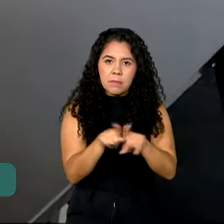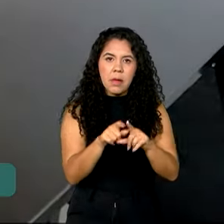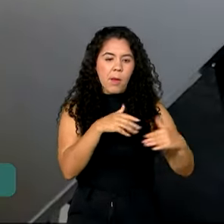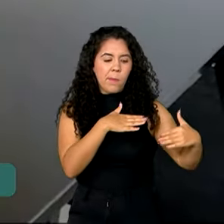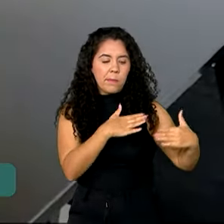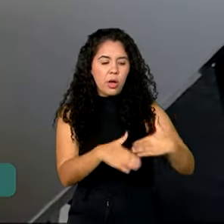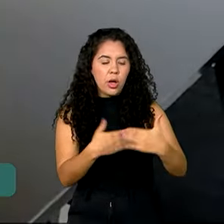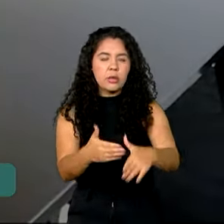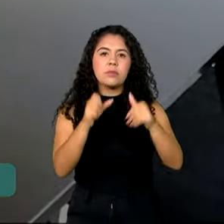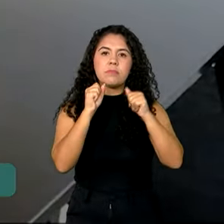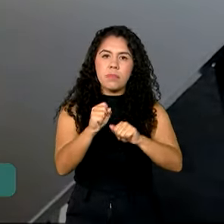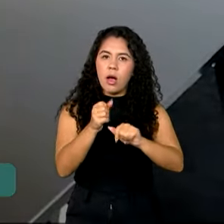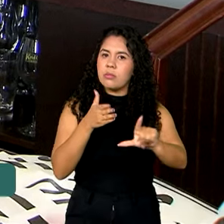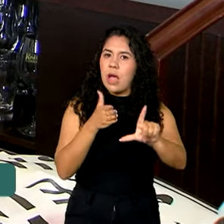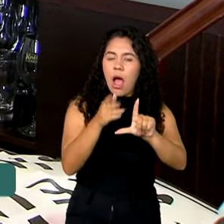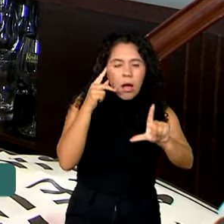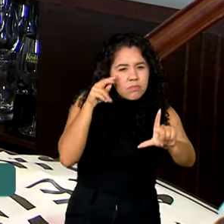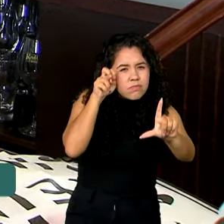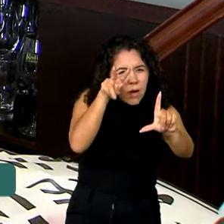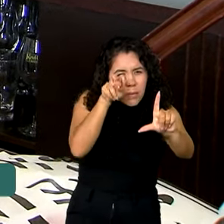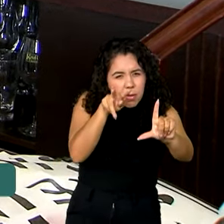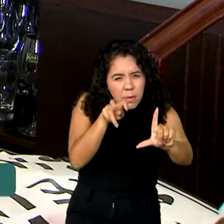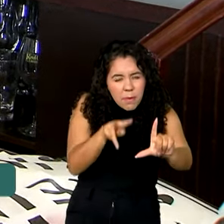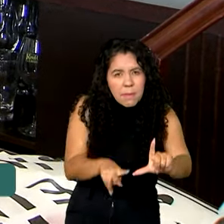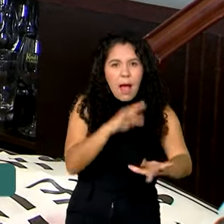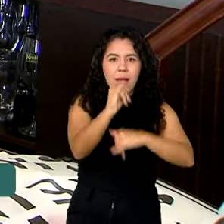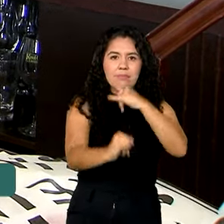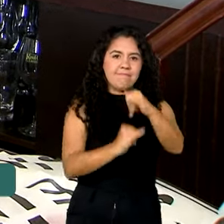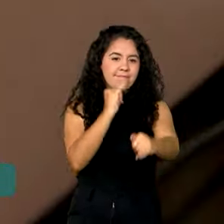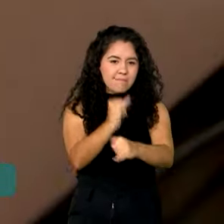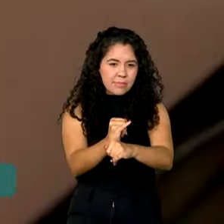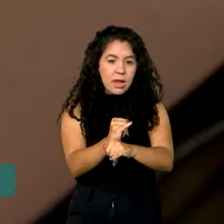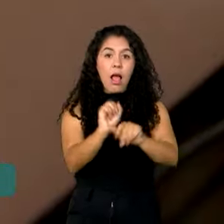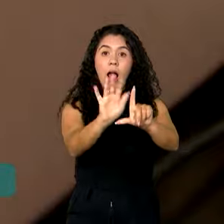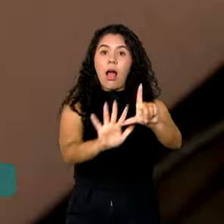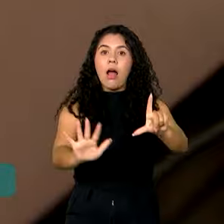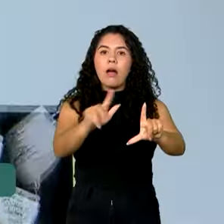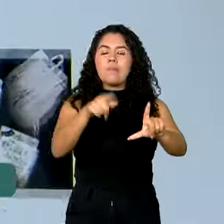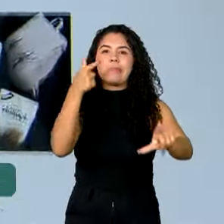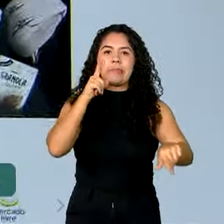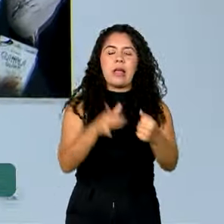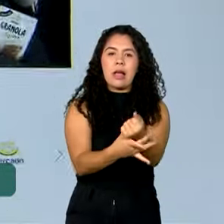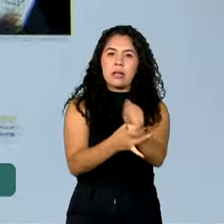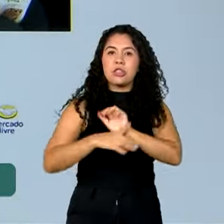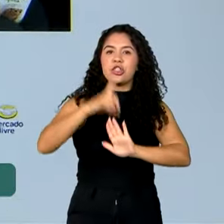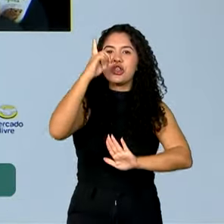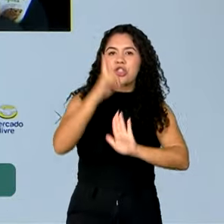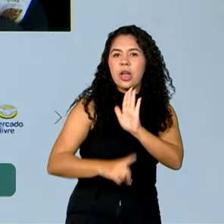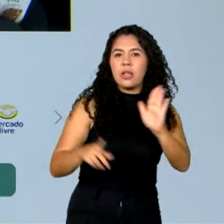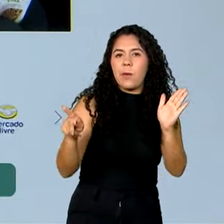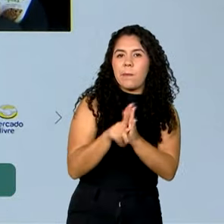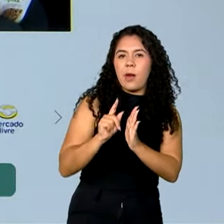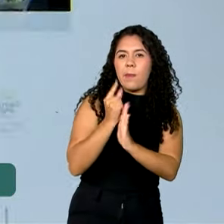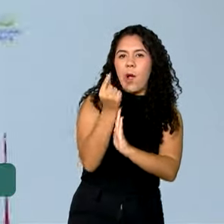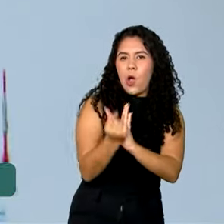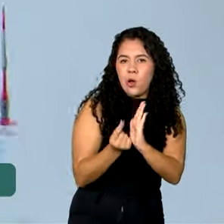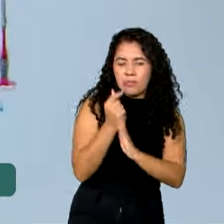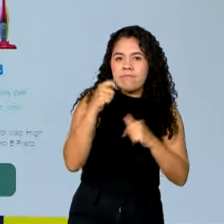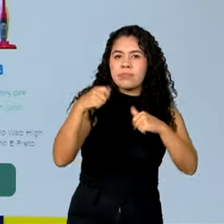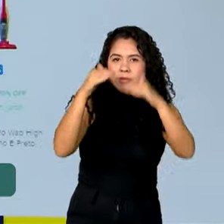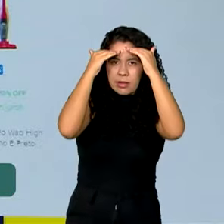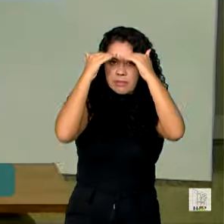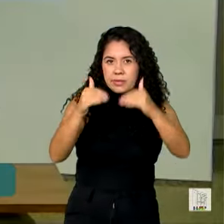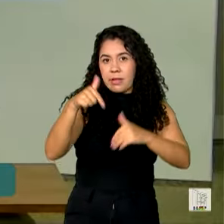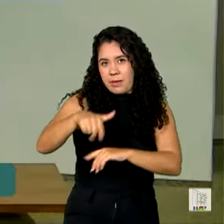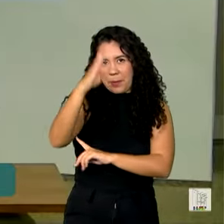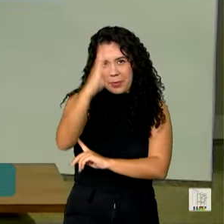diretamente pela internet. A plataforma conseguiu garantir que os direitos do consumidor fossem respeitados no